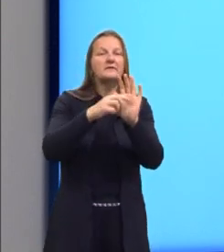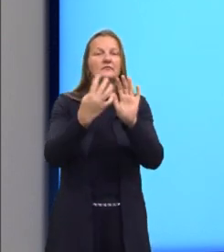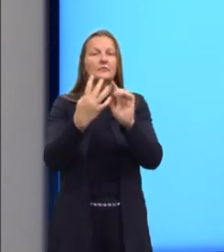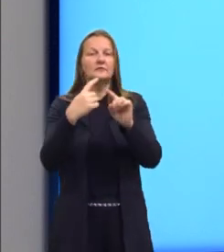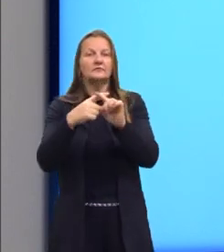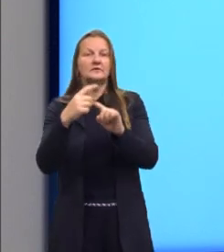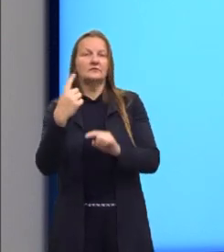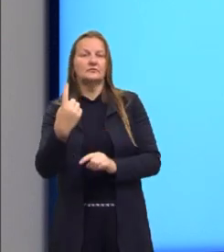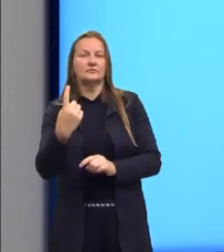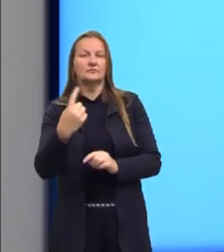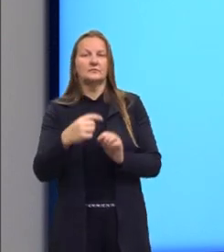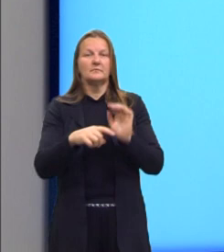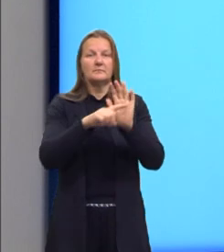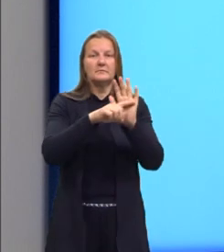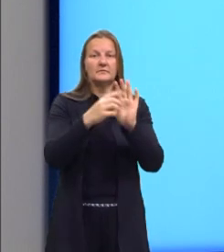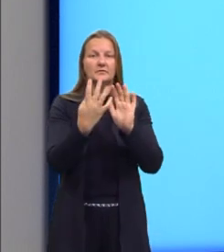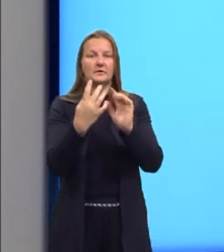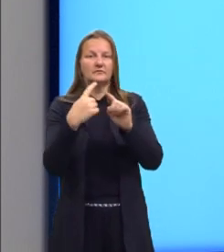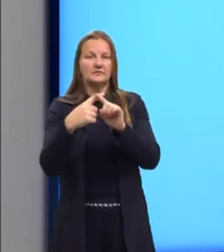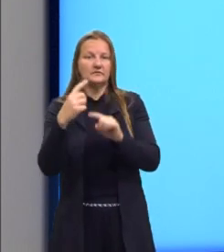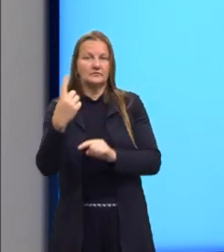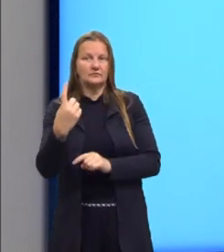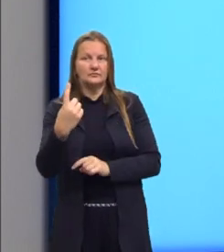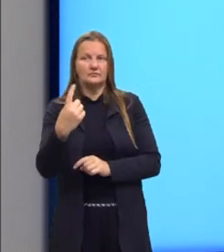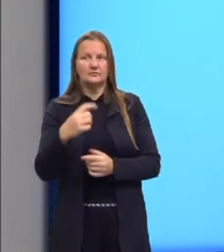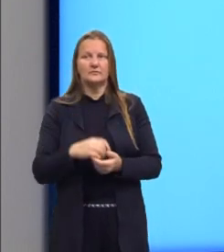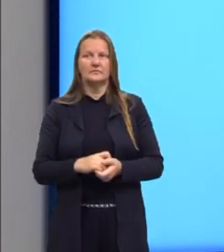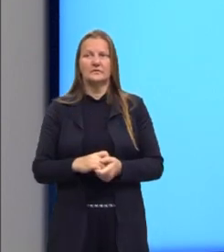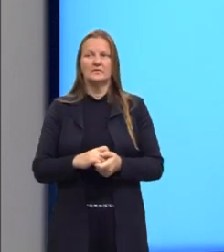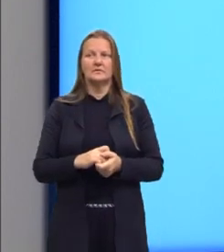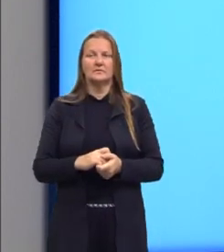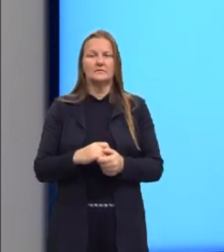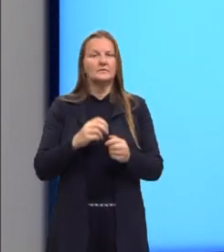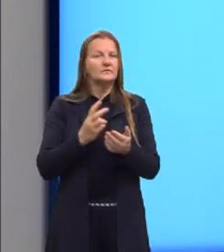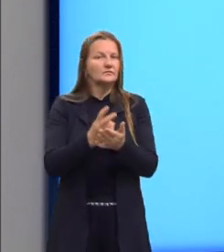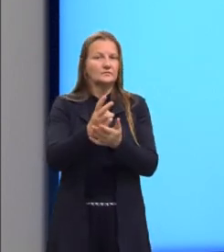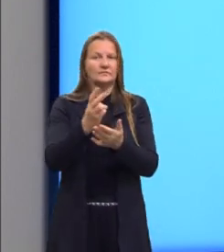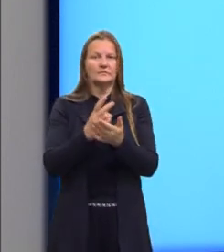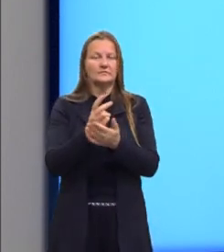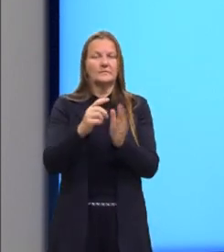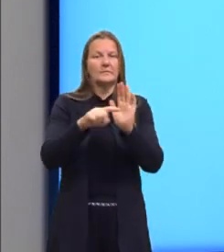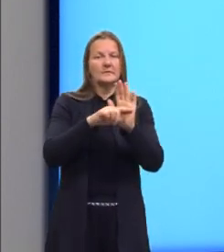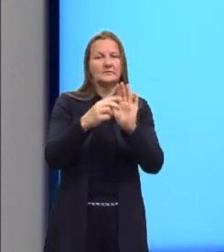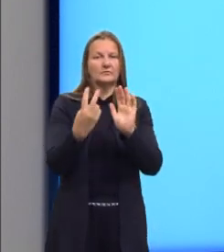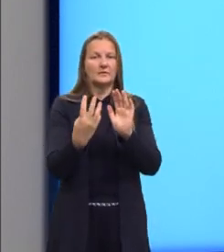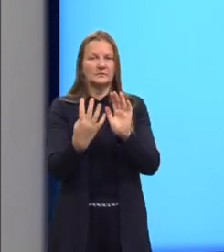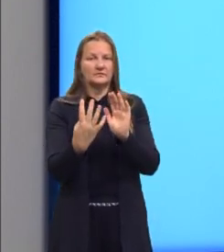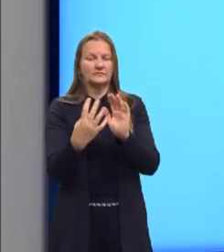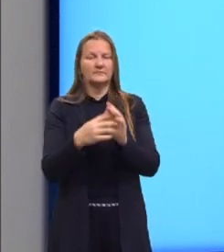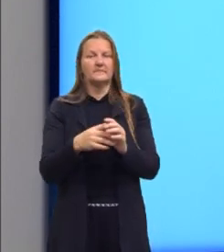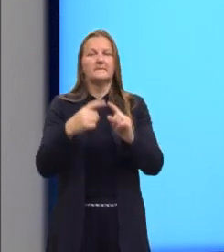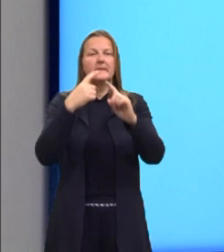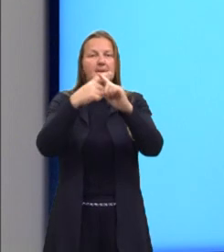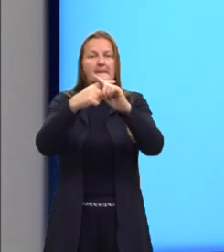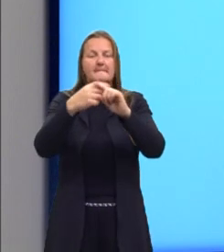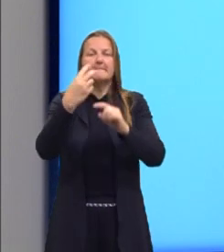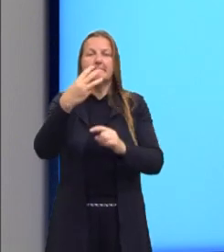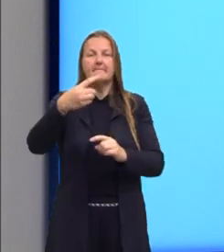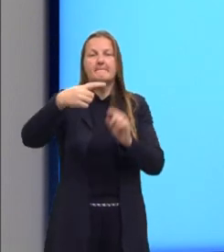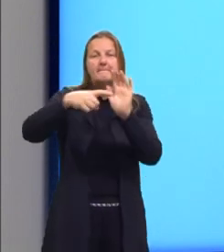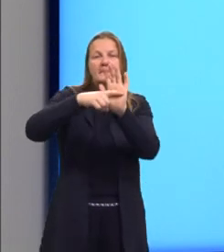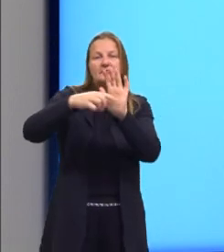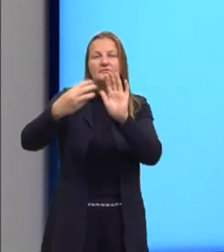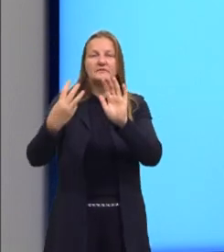produto, nós teríamos menos 4 vezes 1, que permanece sendo menos 4, vezes menos 3,